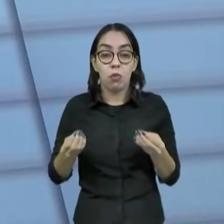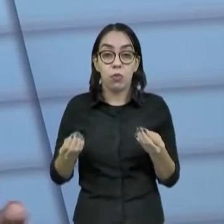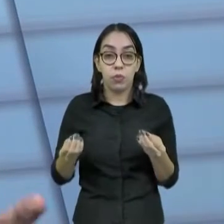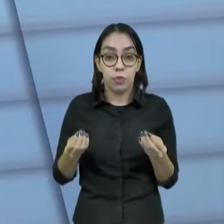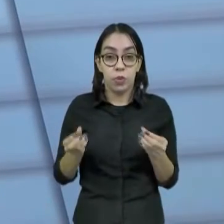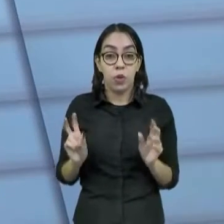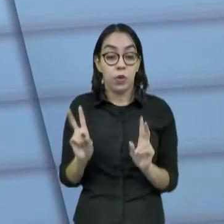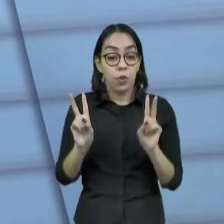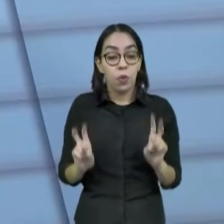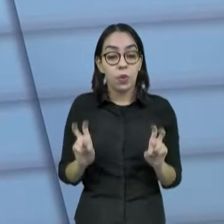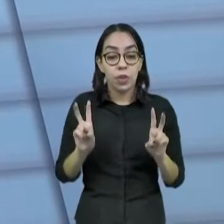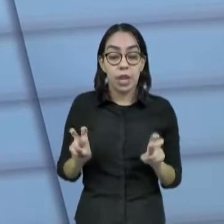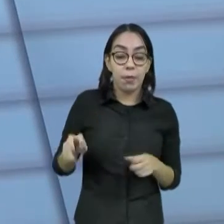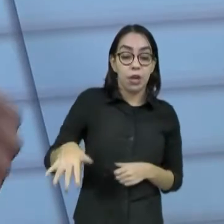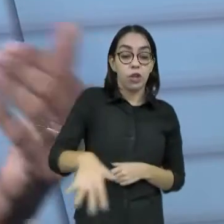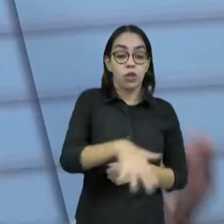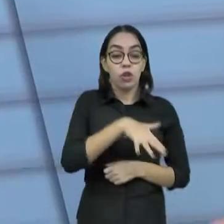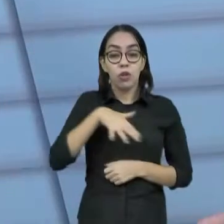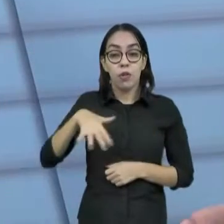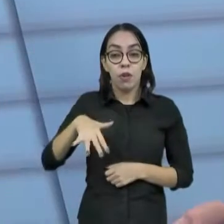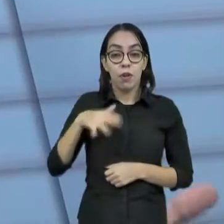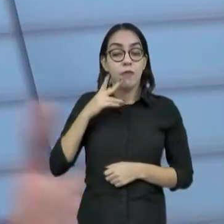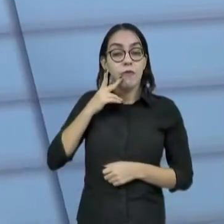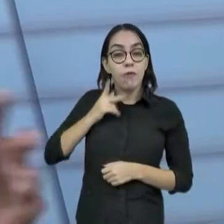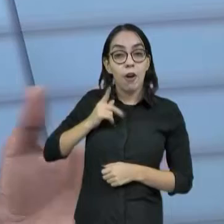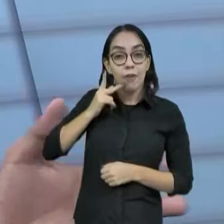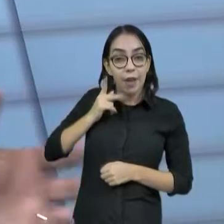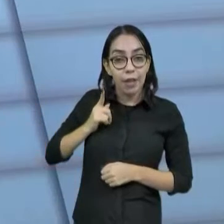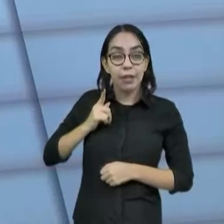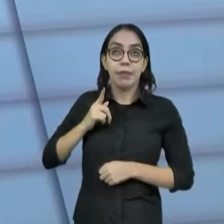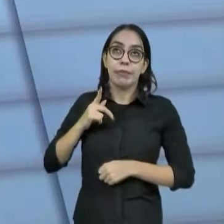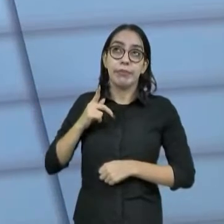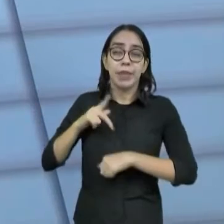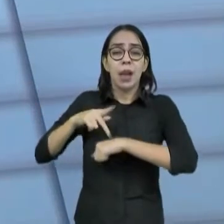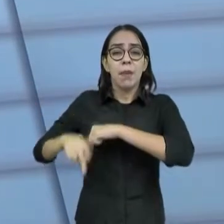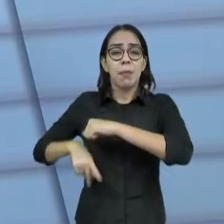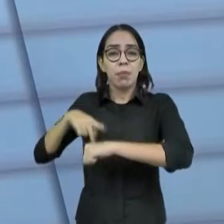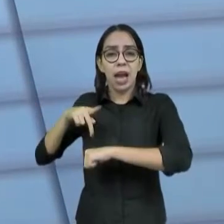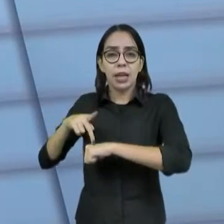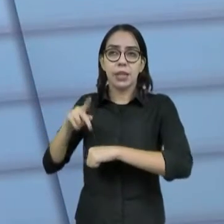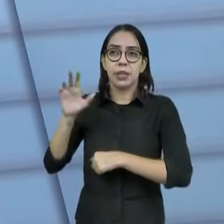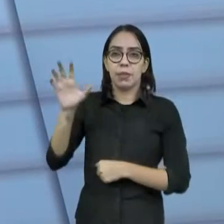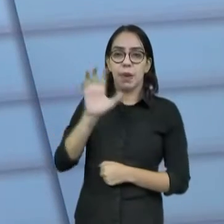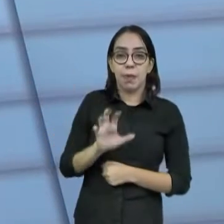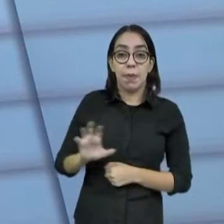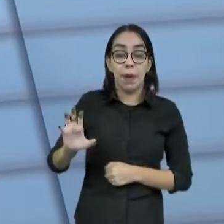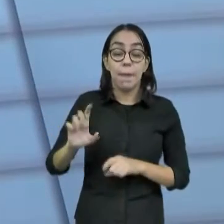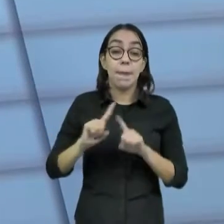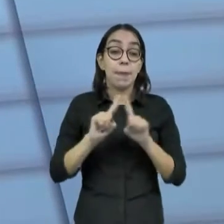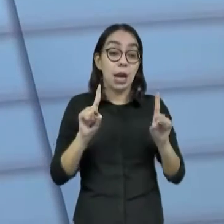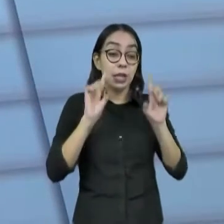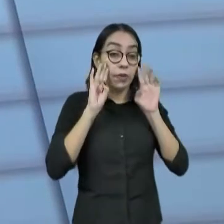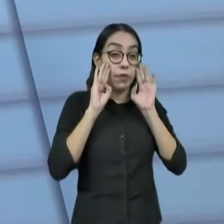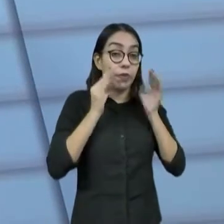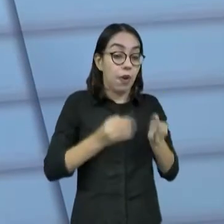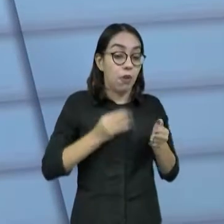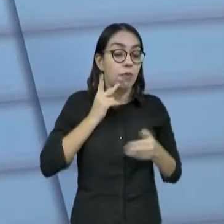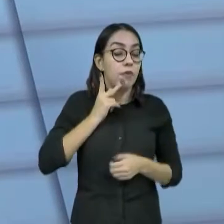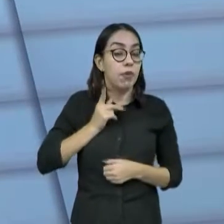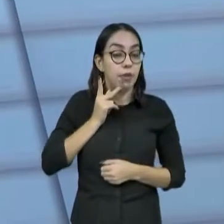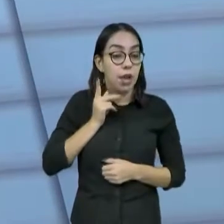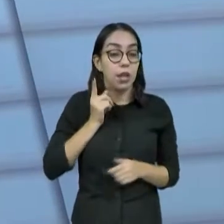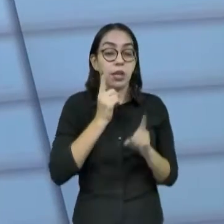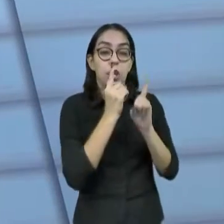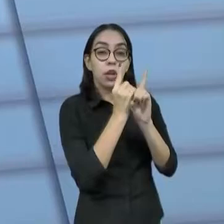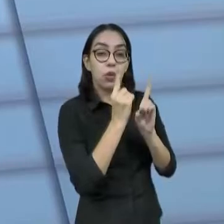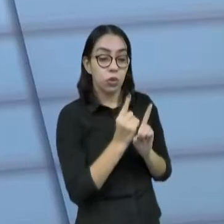de como é que está o cenário aqui em Fortaleza. Isso, na verdade, em todo o país, nessas seis cidades, mas falando agora especificamente de Fortaleza. Identificando o que é já existe,